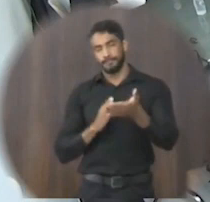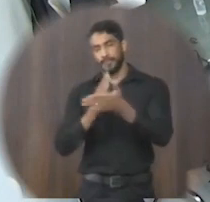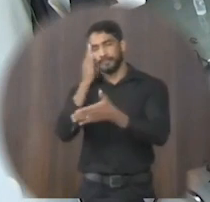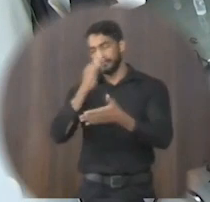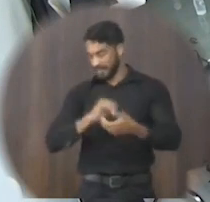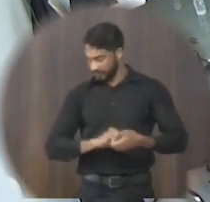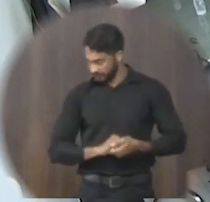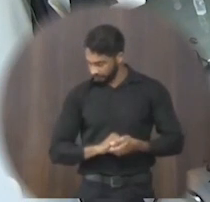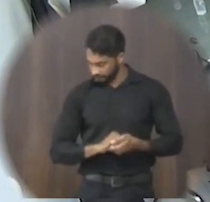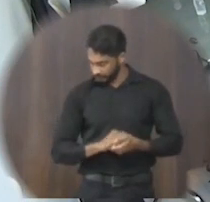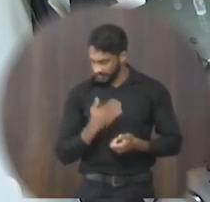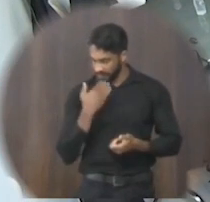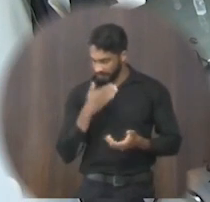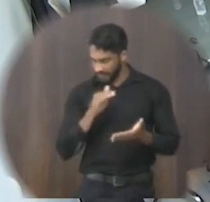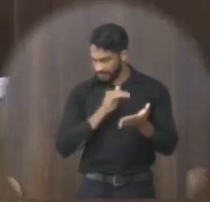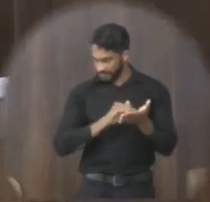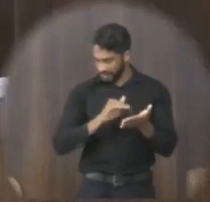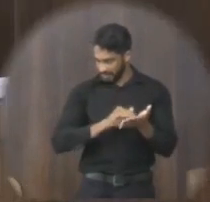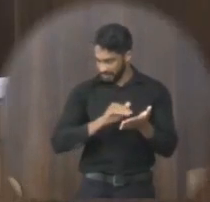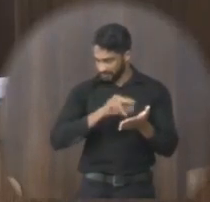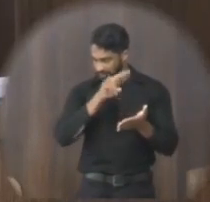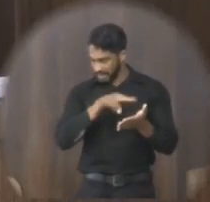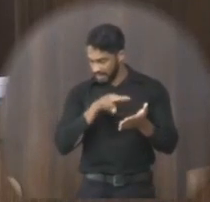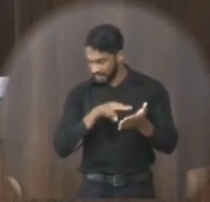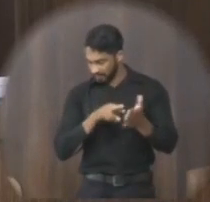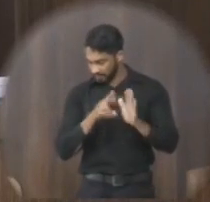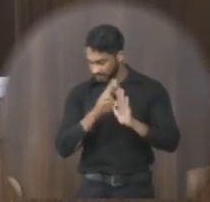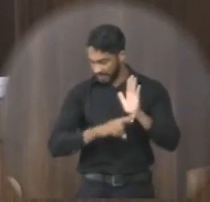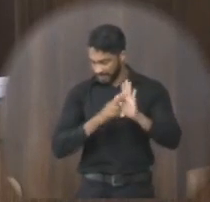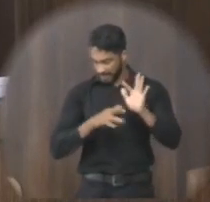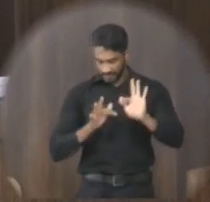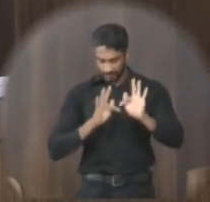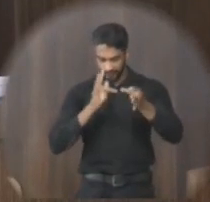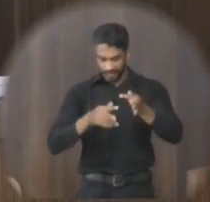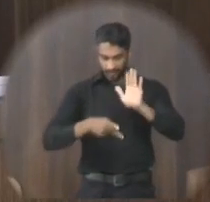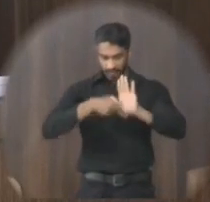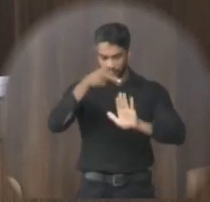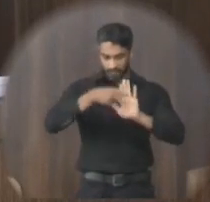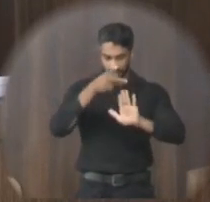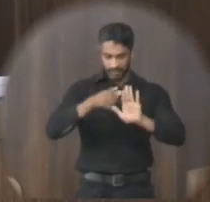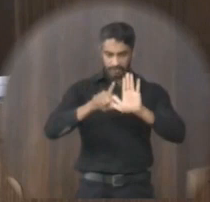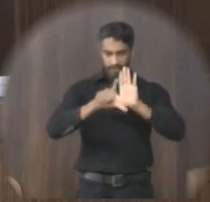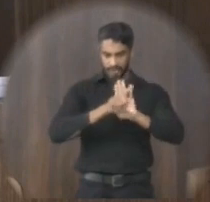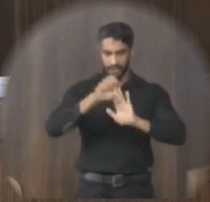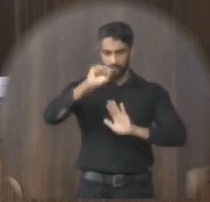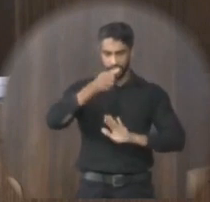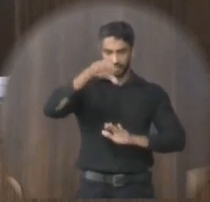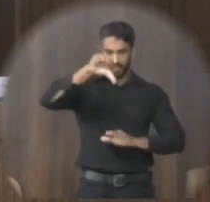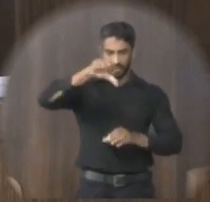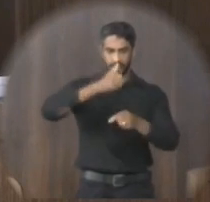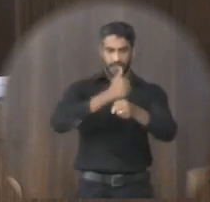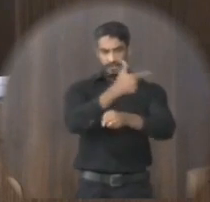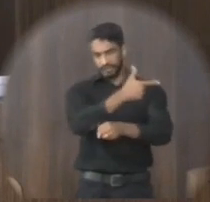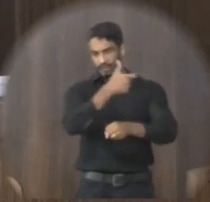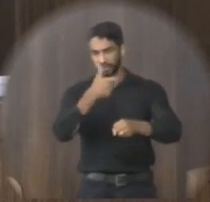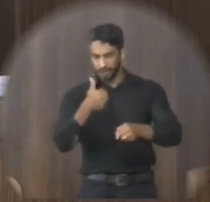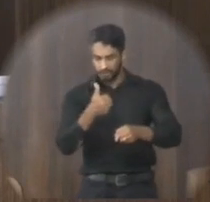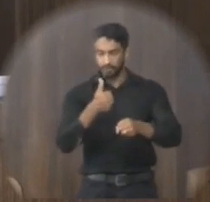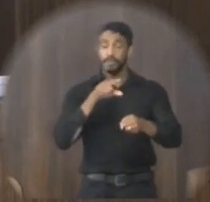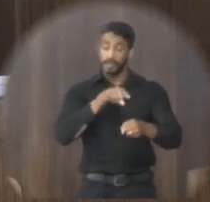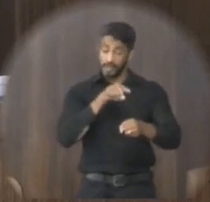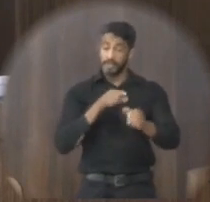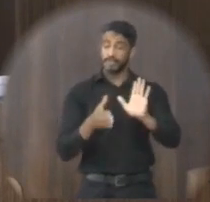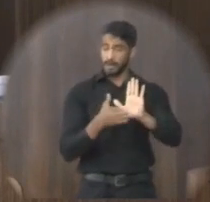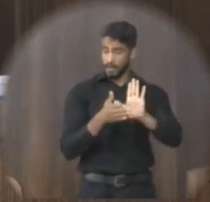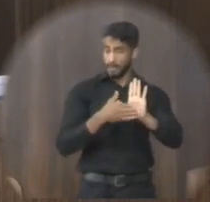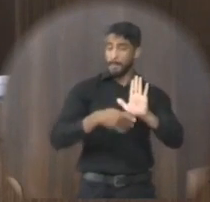Aprovado. Solicito ao senhor secretário que faça a leitura da redação final do projeto de lei número 089-2021 que deu forma